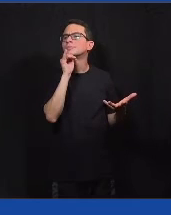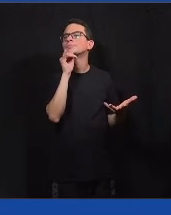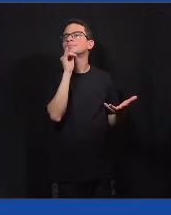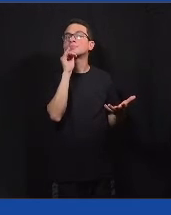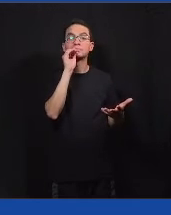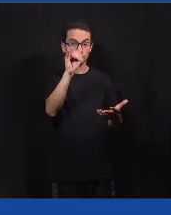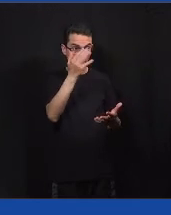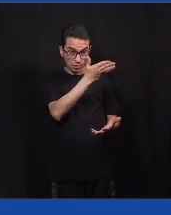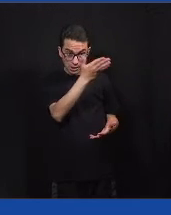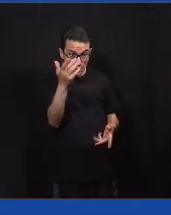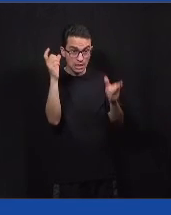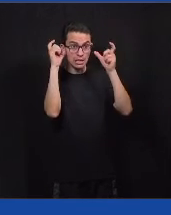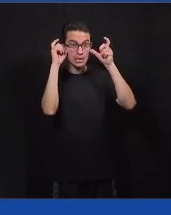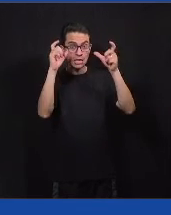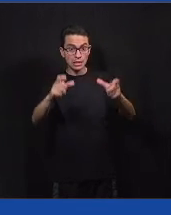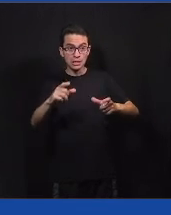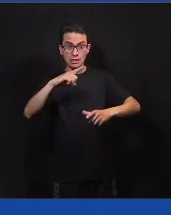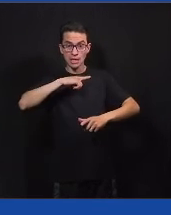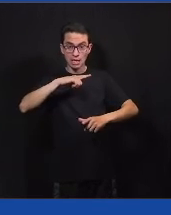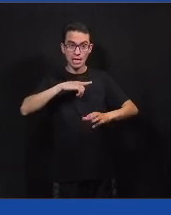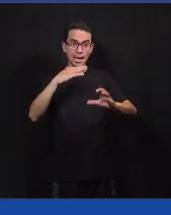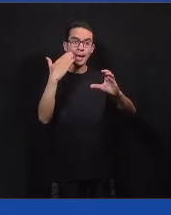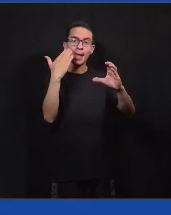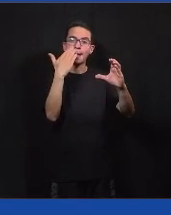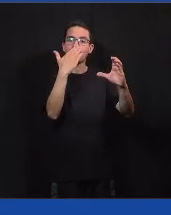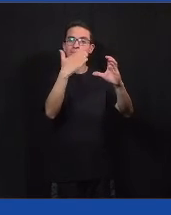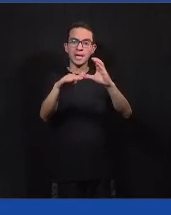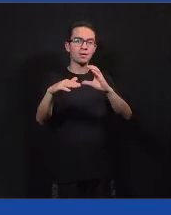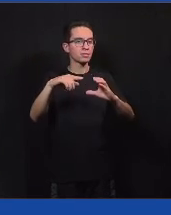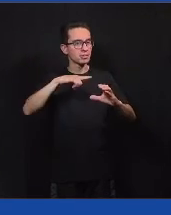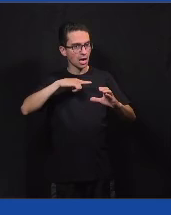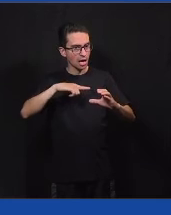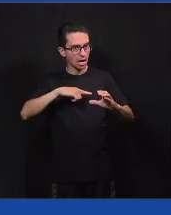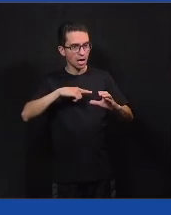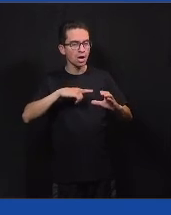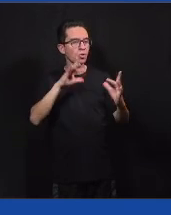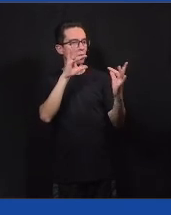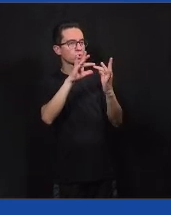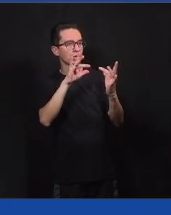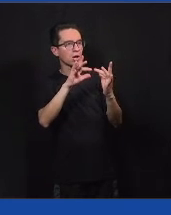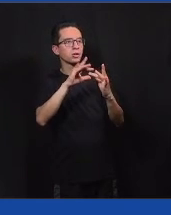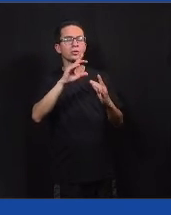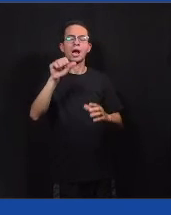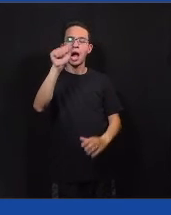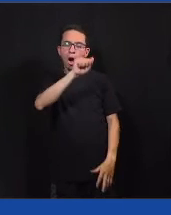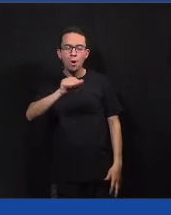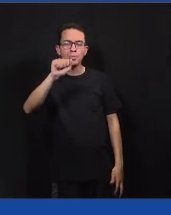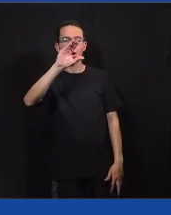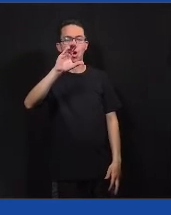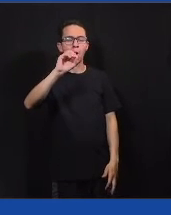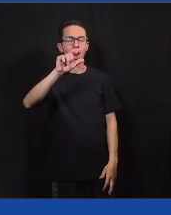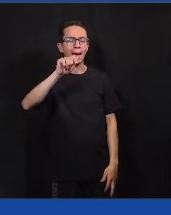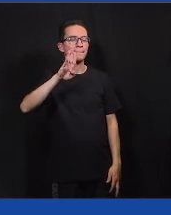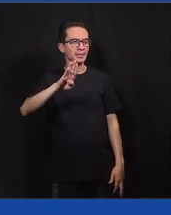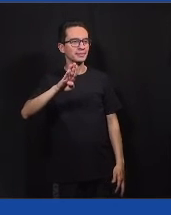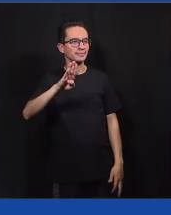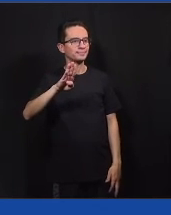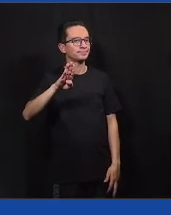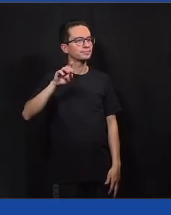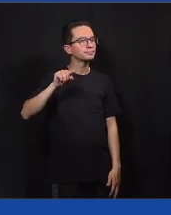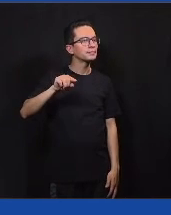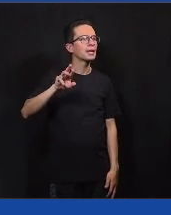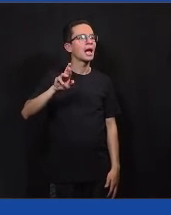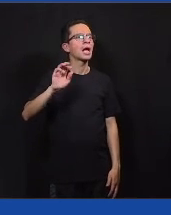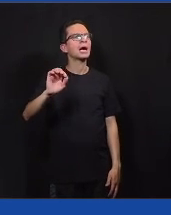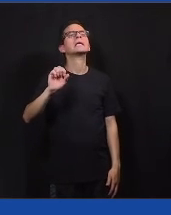interesse também, pode enviar um e-mail para a gente no contato arroba colab.re que a gente